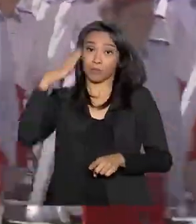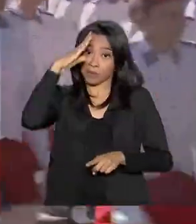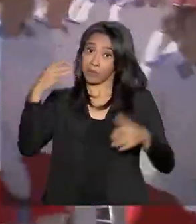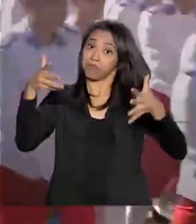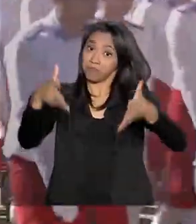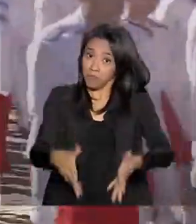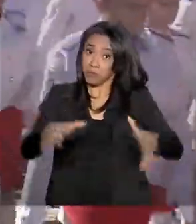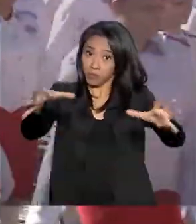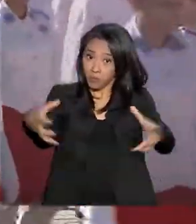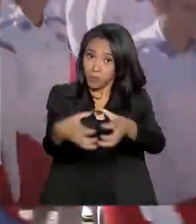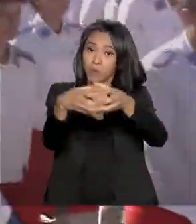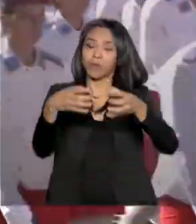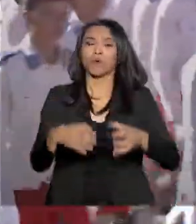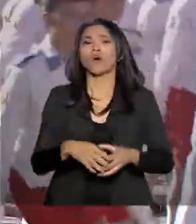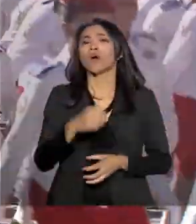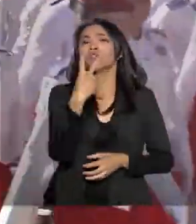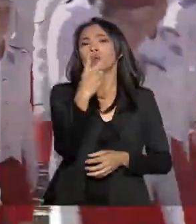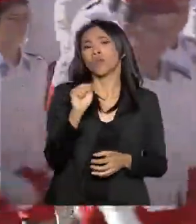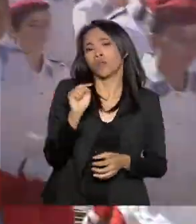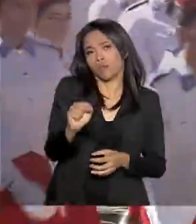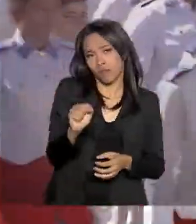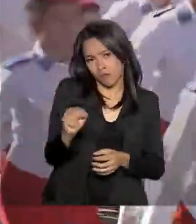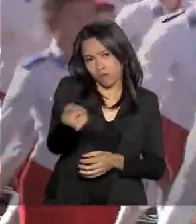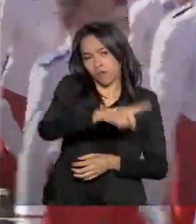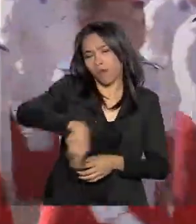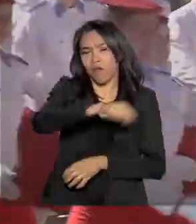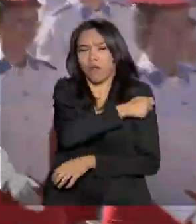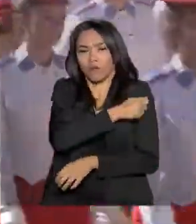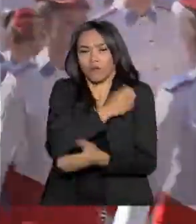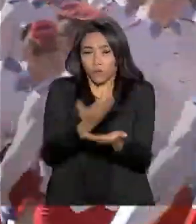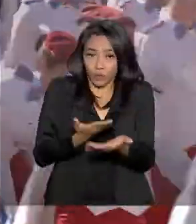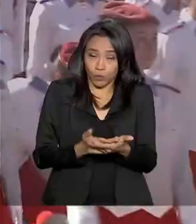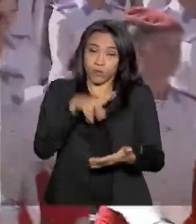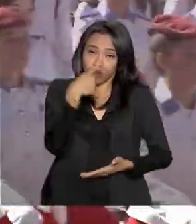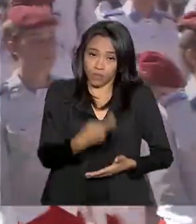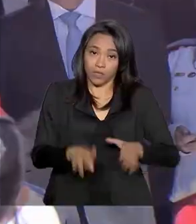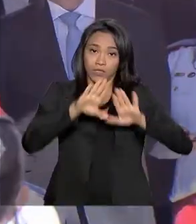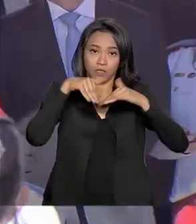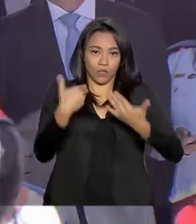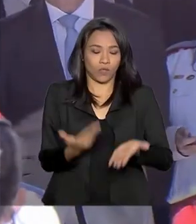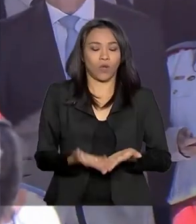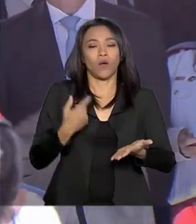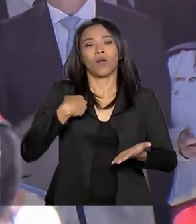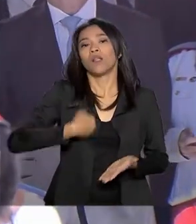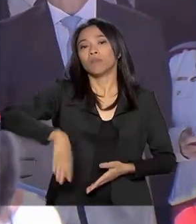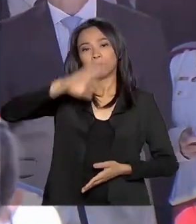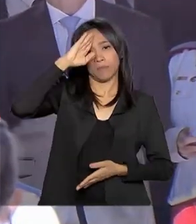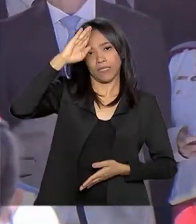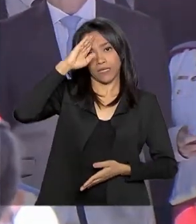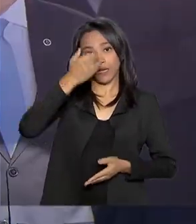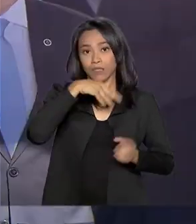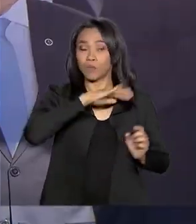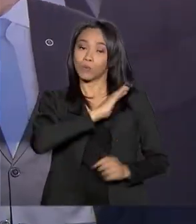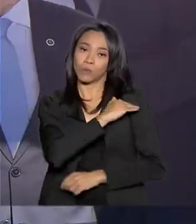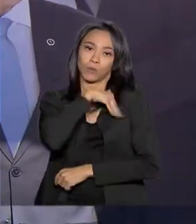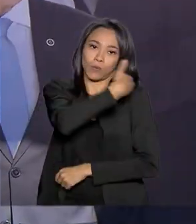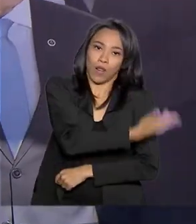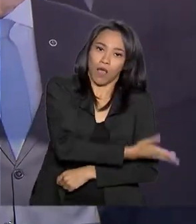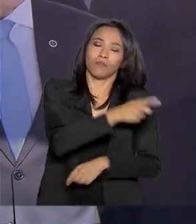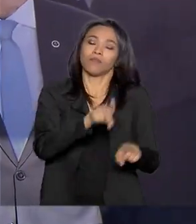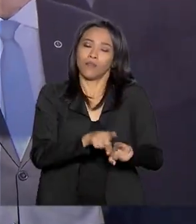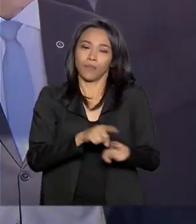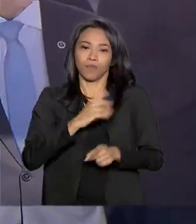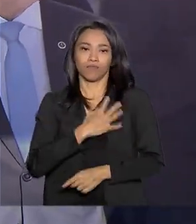Atualmente, cerca de 2 mil alunos estudam aqui no Colégio Militar do Rio de Janeiro. Ao lado do vice-presidente da República, general